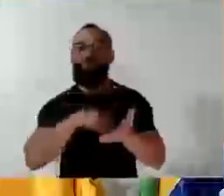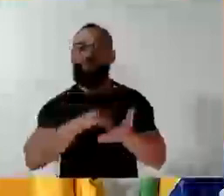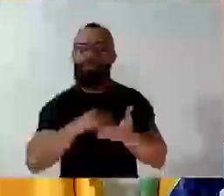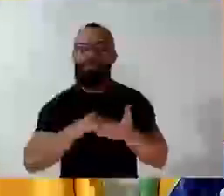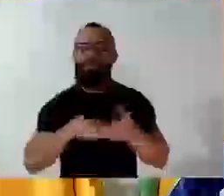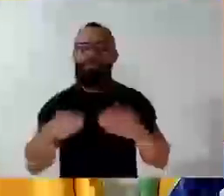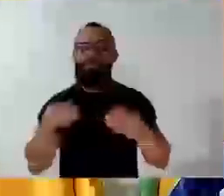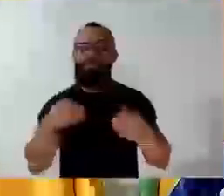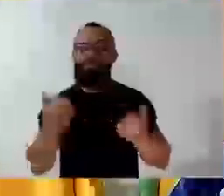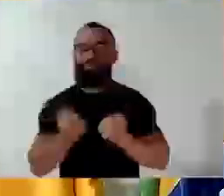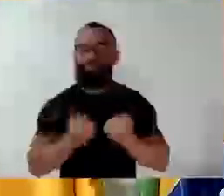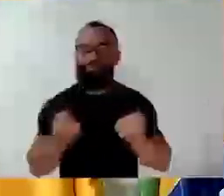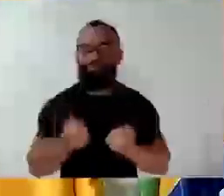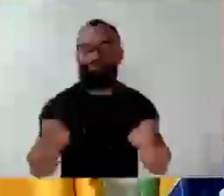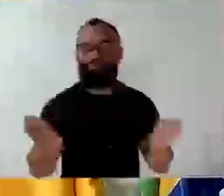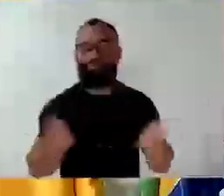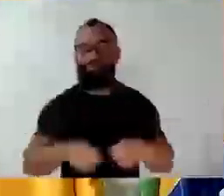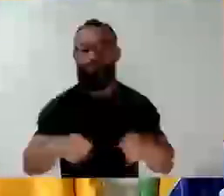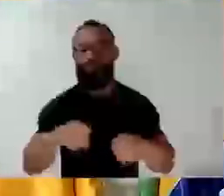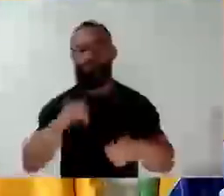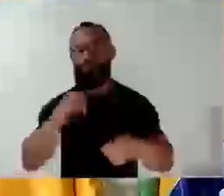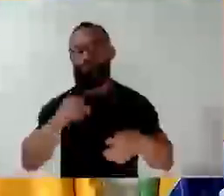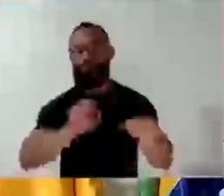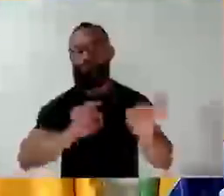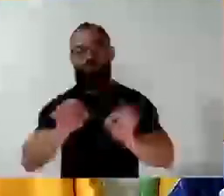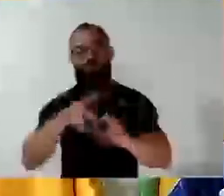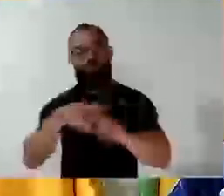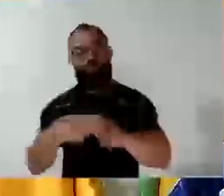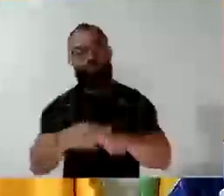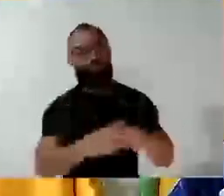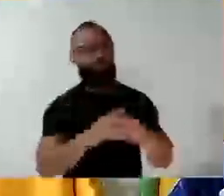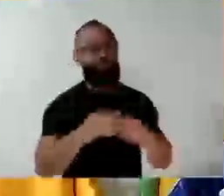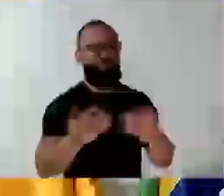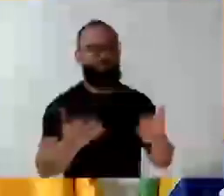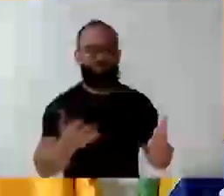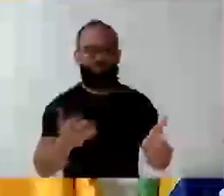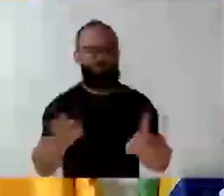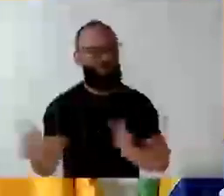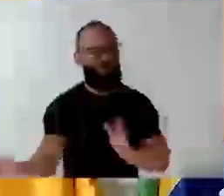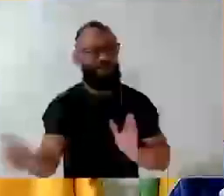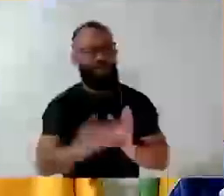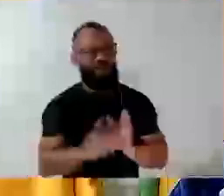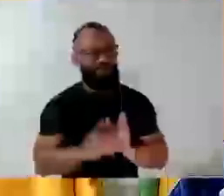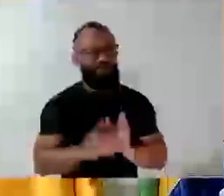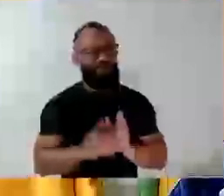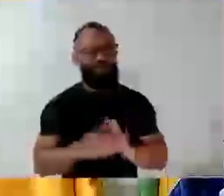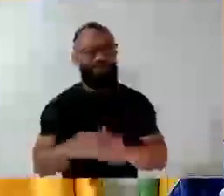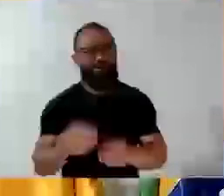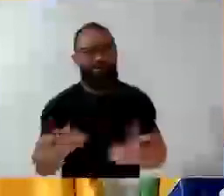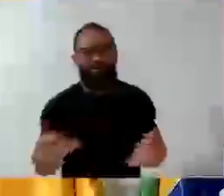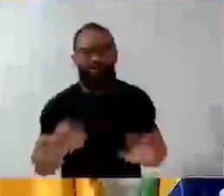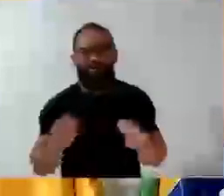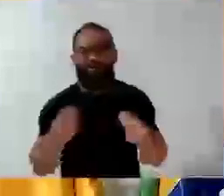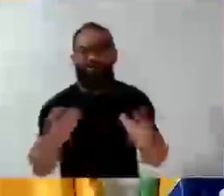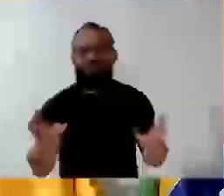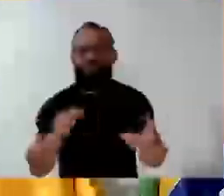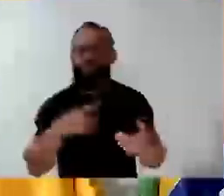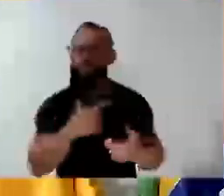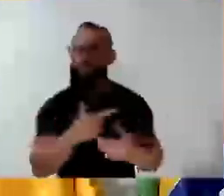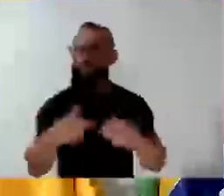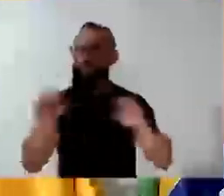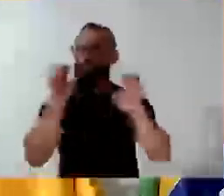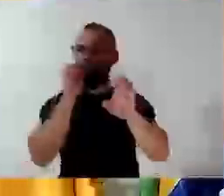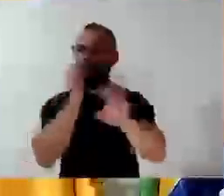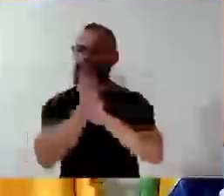fica uma pergunta, até quando o município de Iguaçu vai ficar sem o estudo de engenharia de trânsito para que a gente